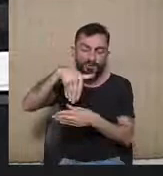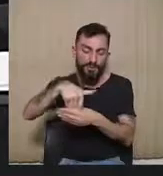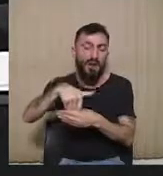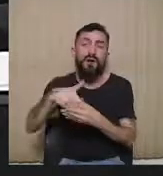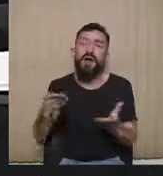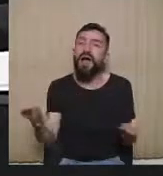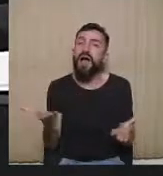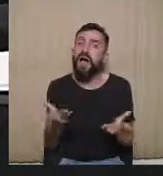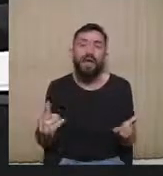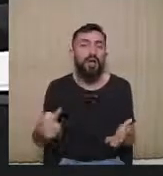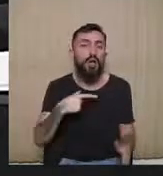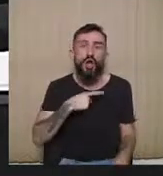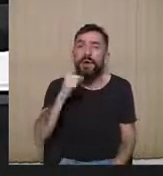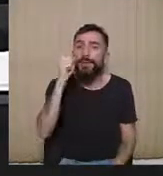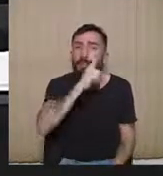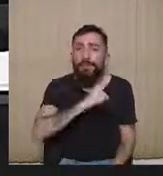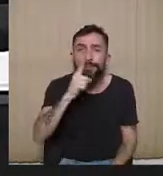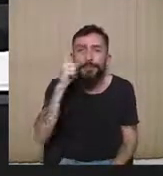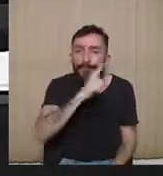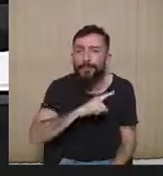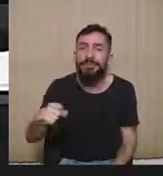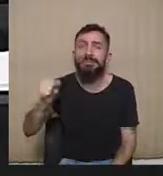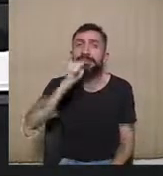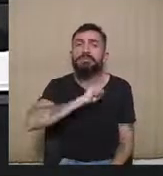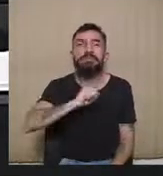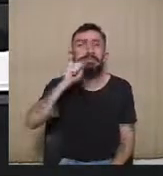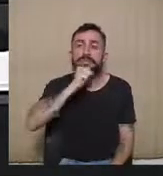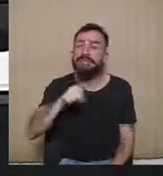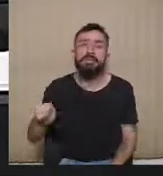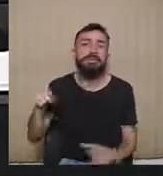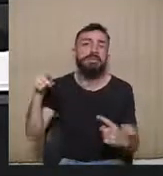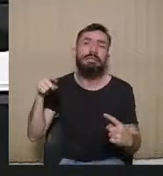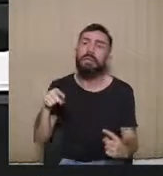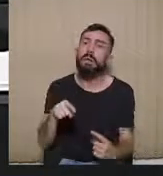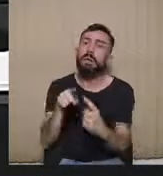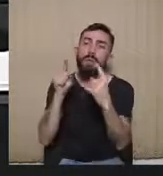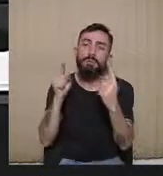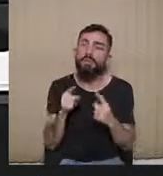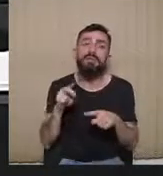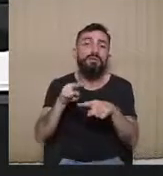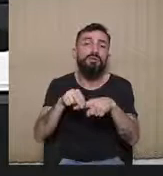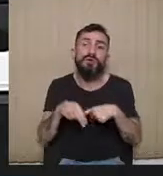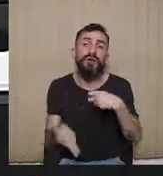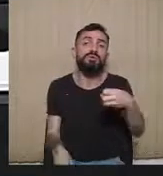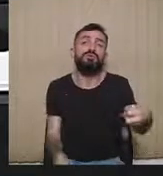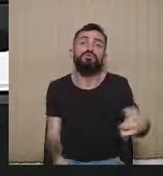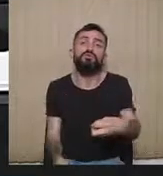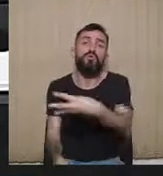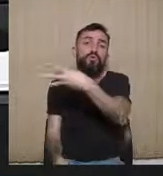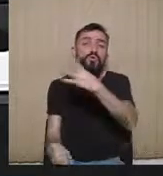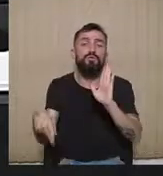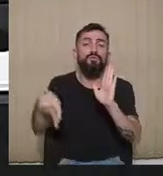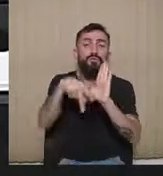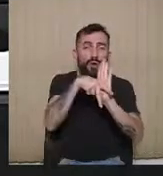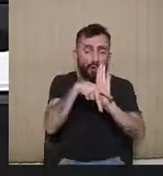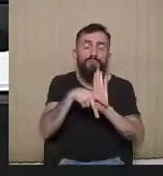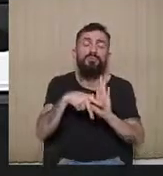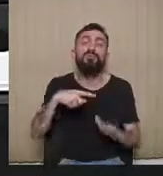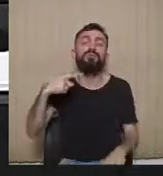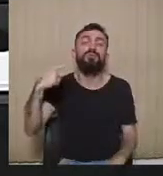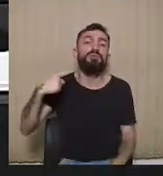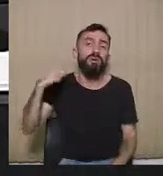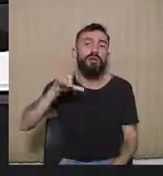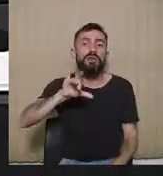já não são mais suficientes, eles já não são mais adequados, eles não dão mais conta para essa nova realidade desse direito eleitoral